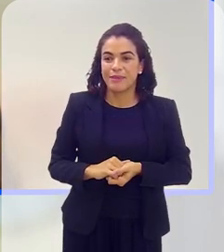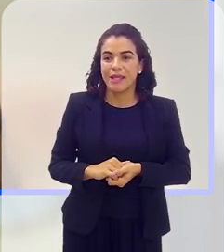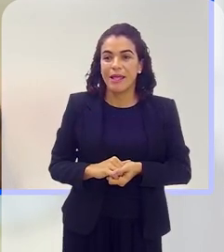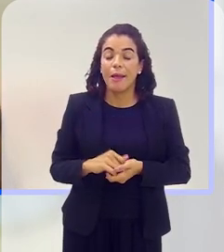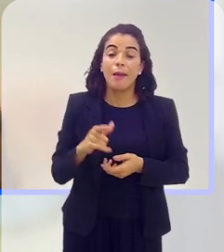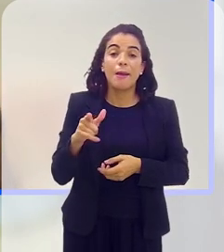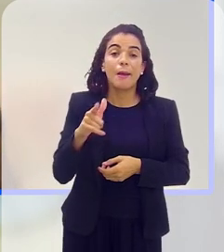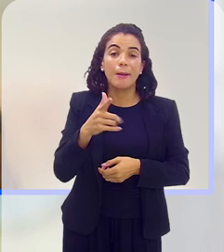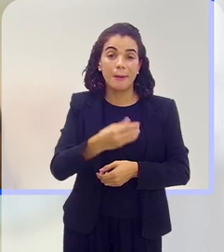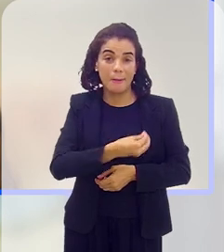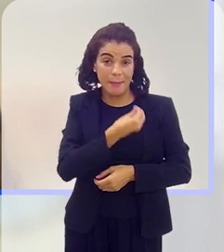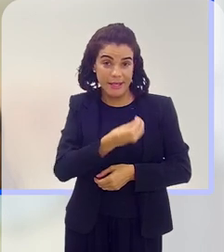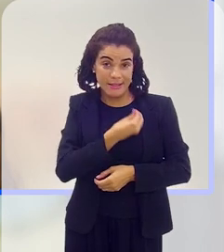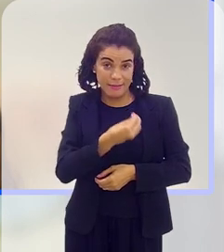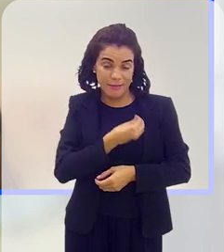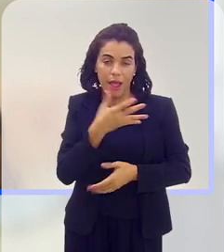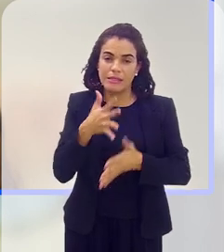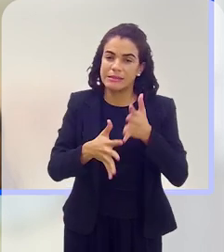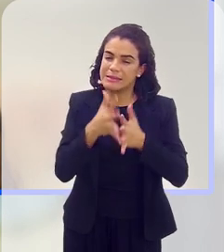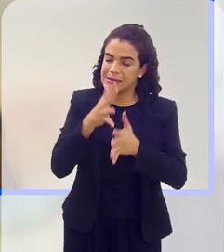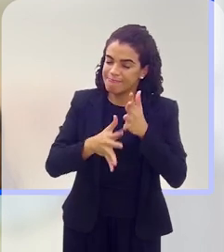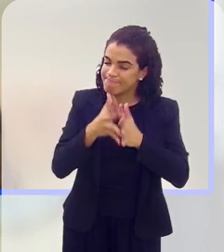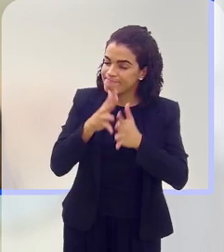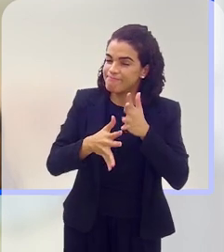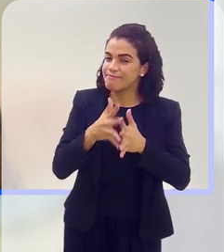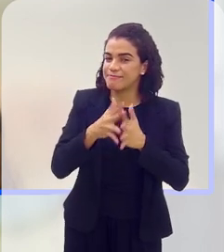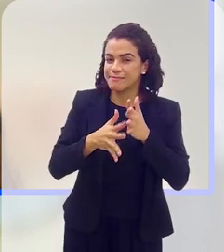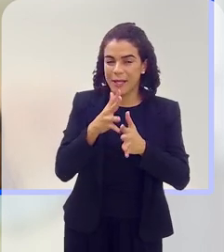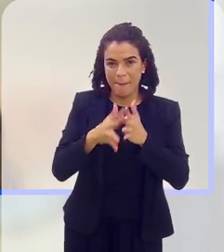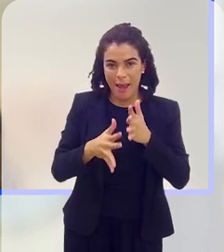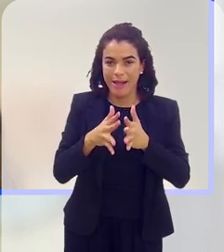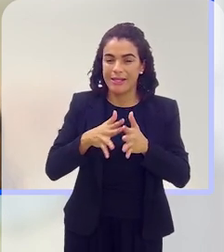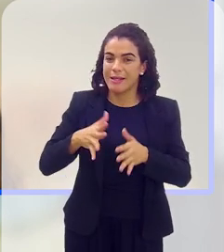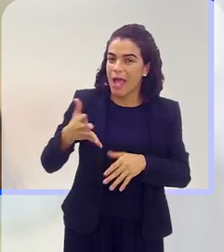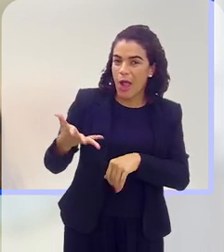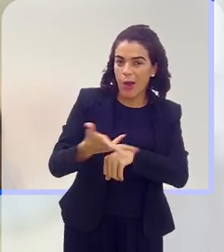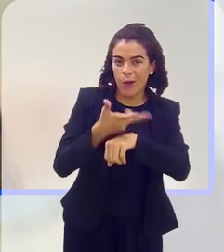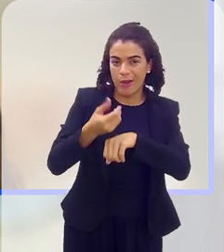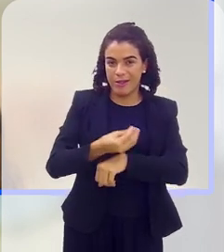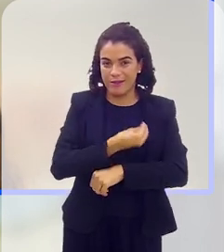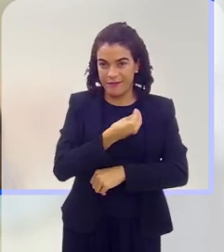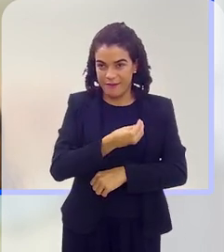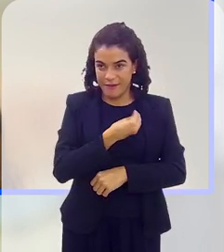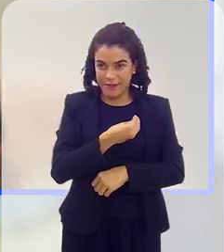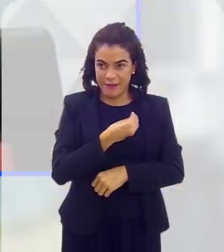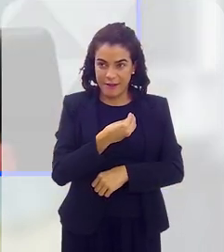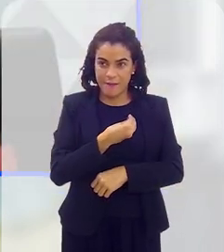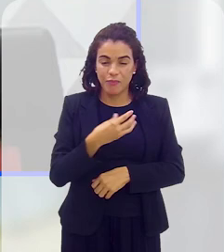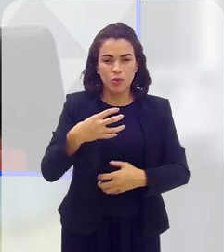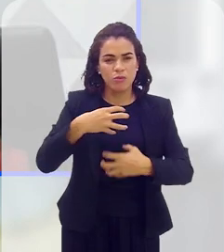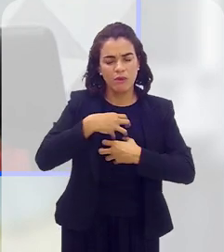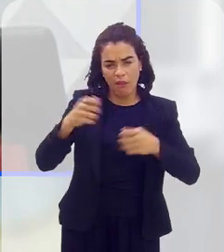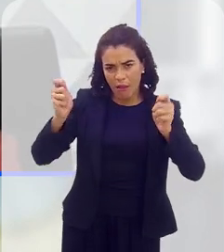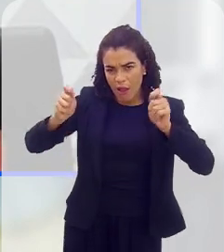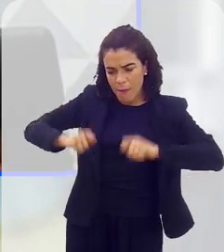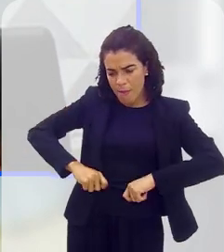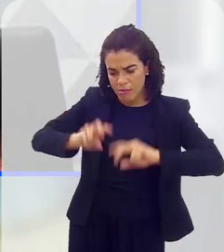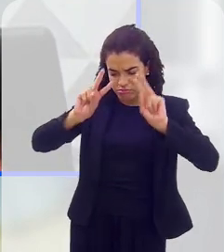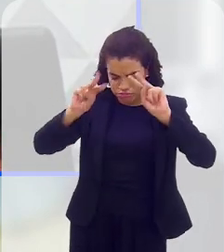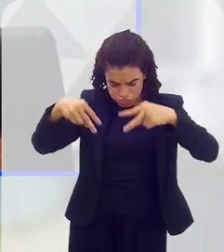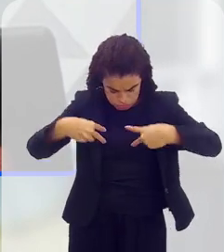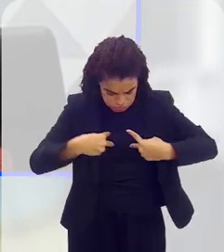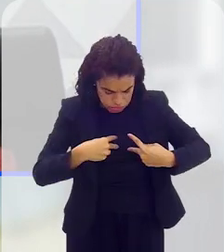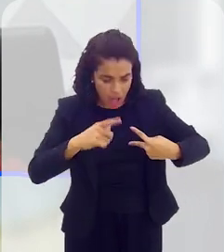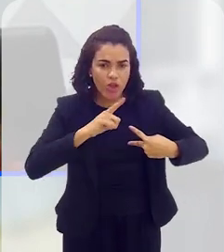você não participar, isso interfere de forma muito expressiva na qualidade de vida, no me sentir capaz e